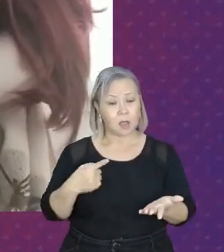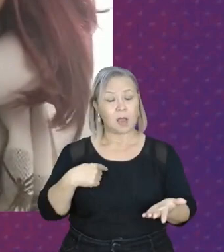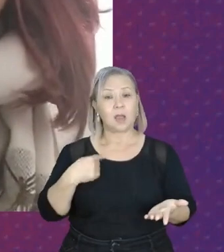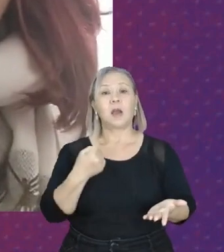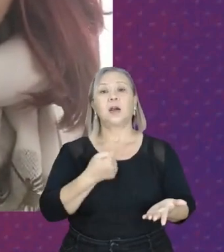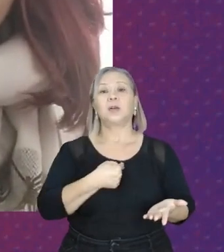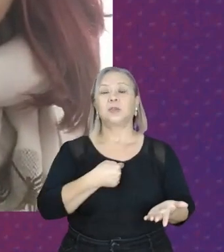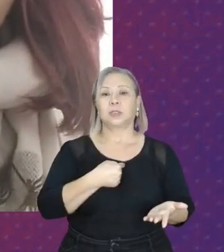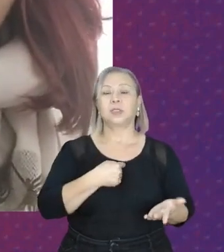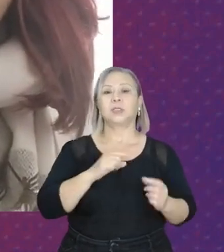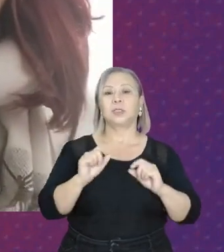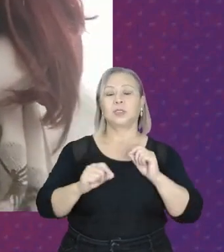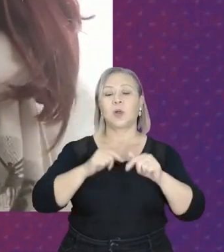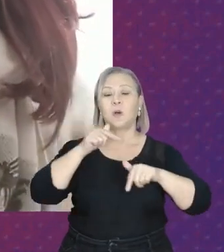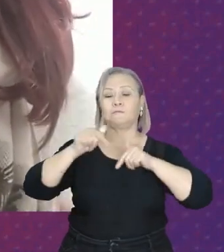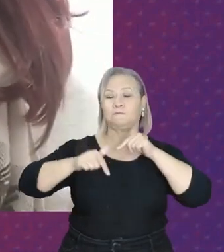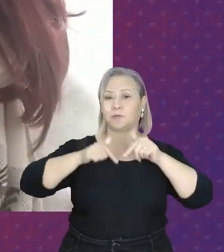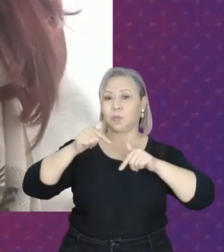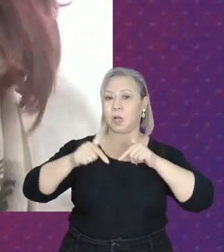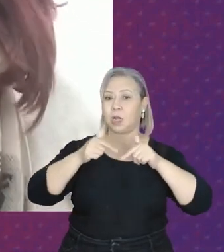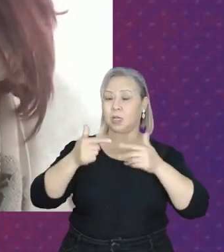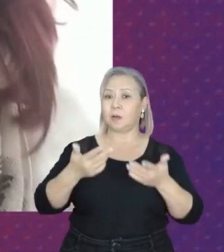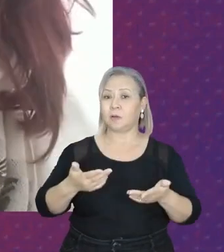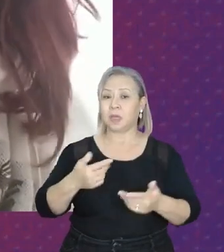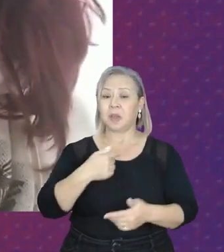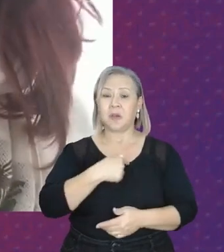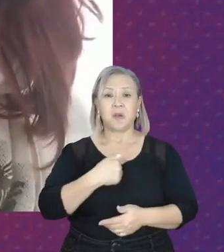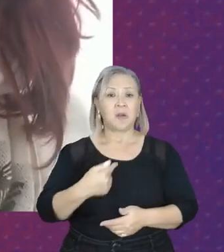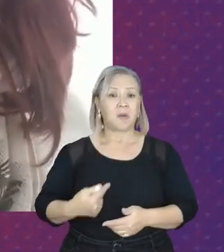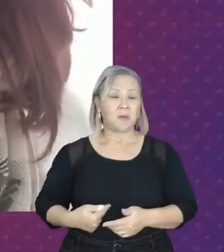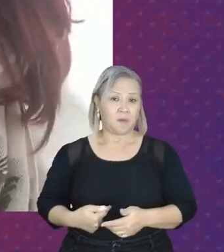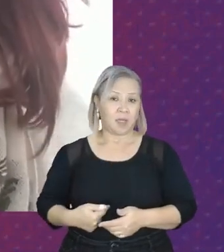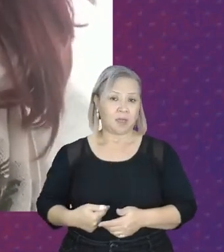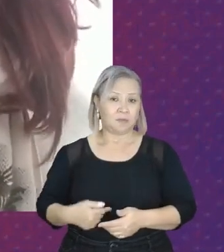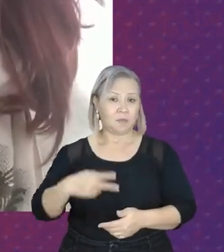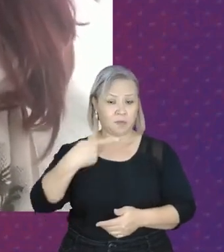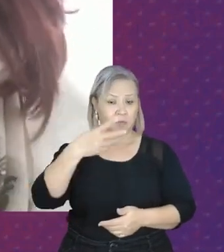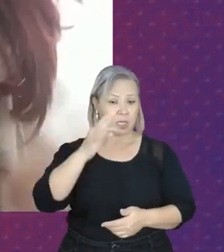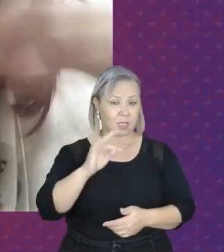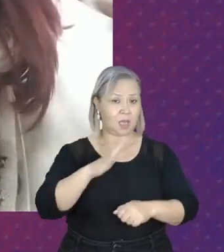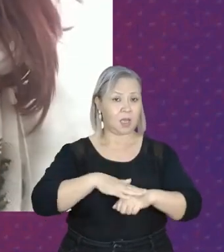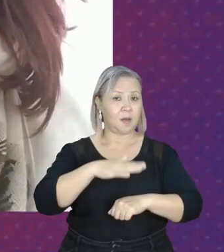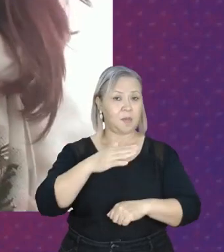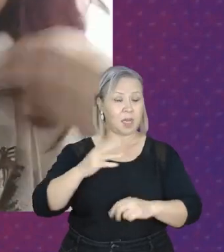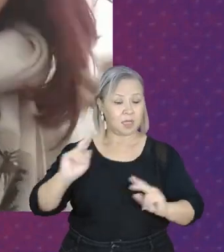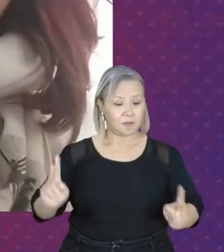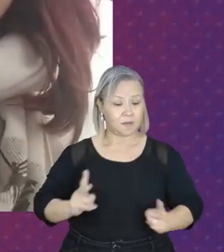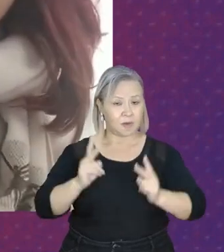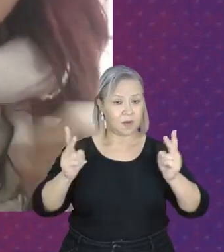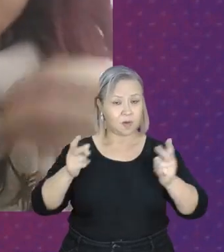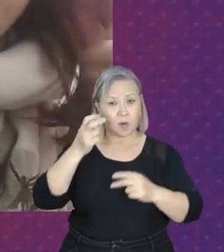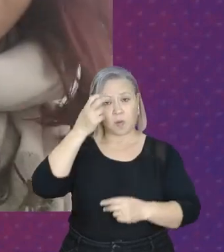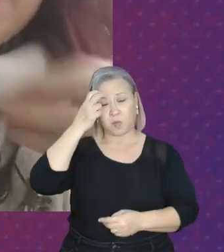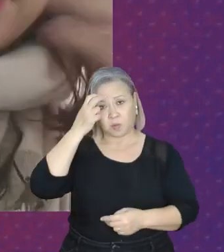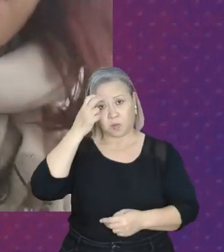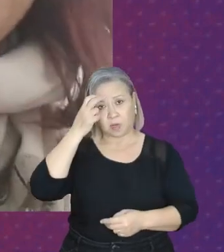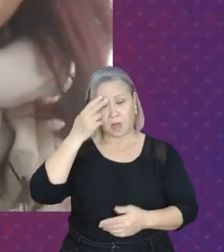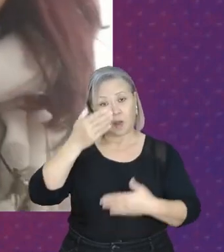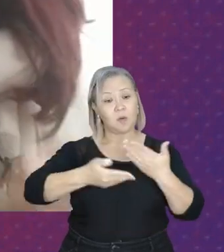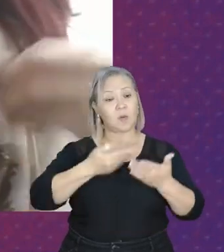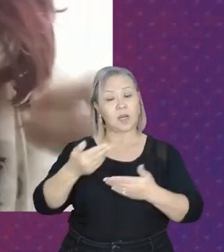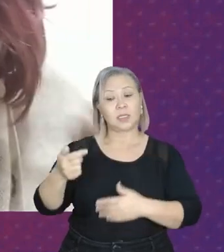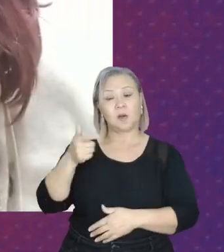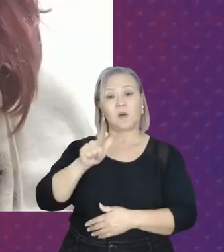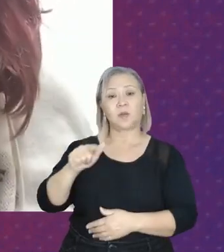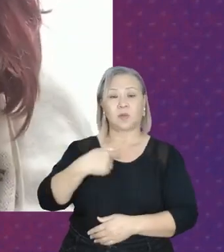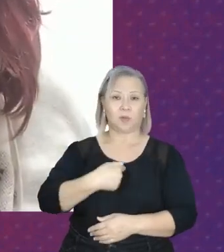do Partido dos Trabalhadores, fomos o governo que mais valorizou a cultura de todos os outros governos que já se passaram